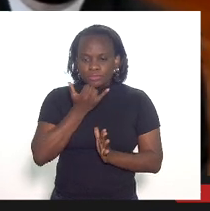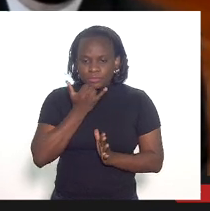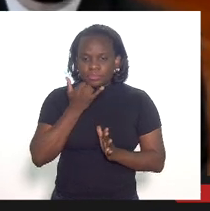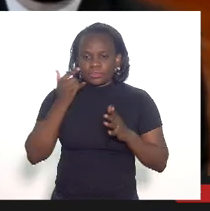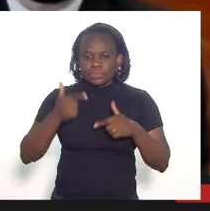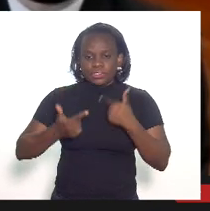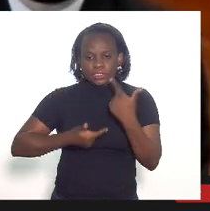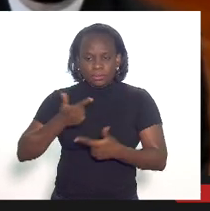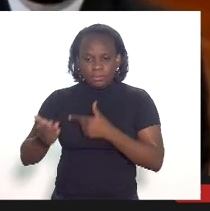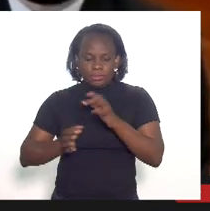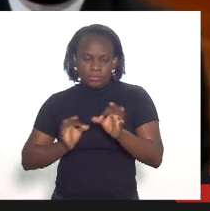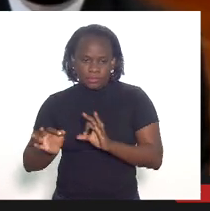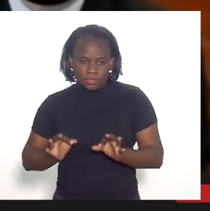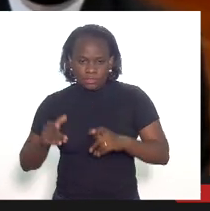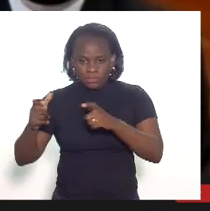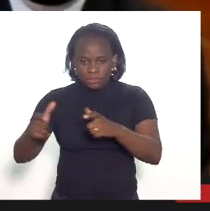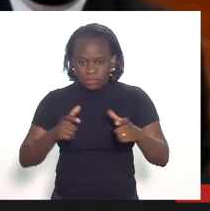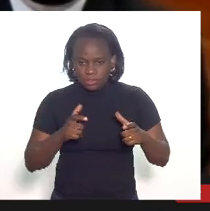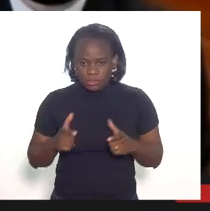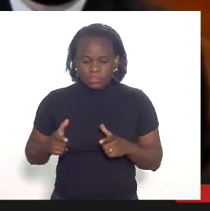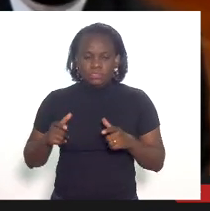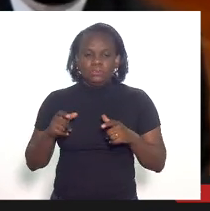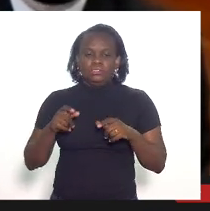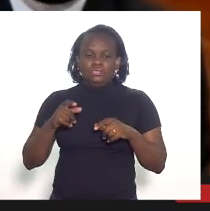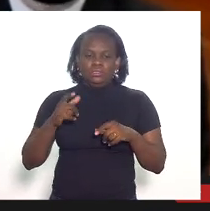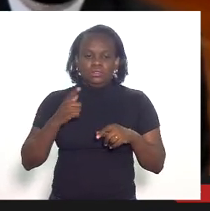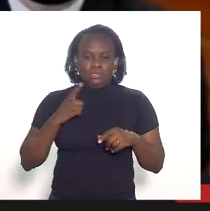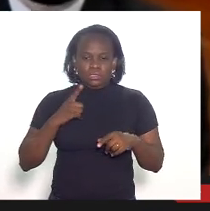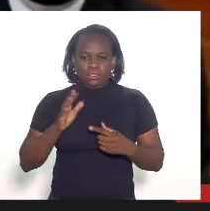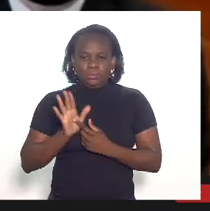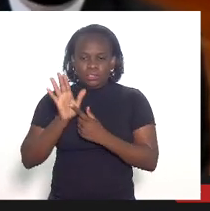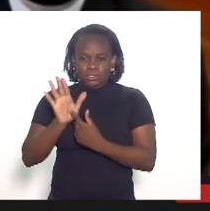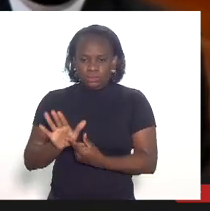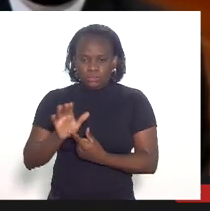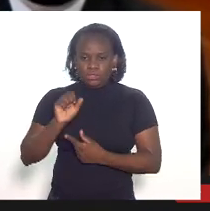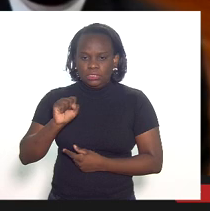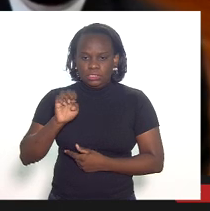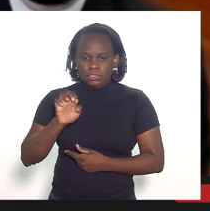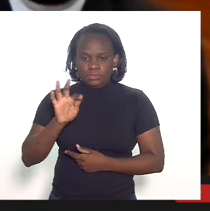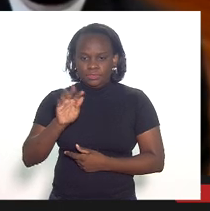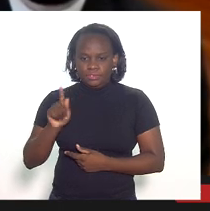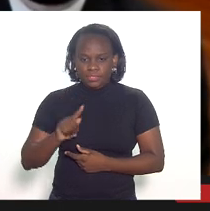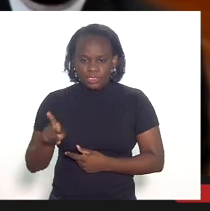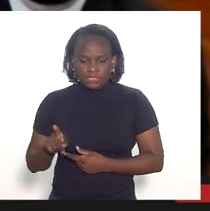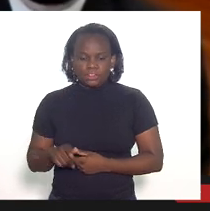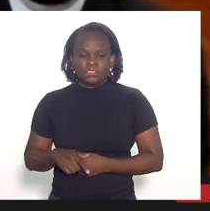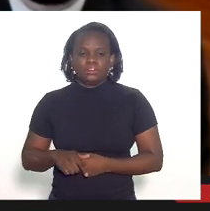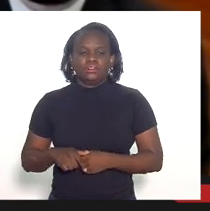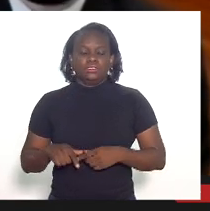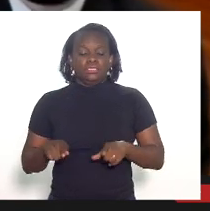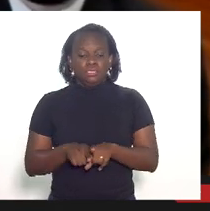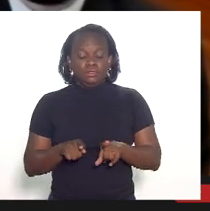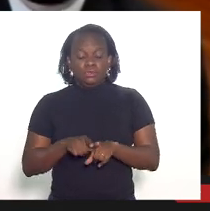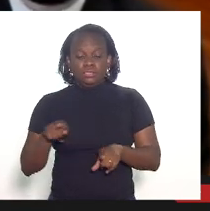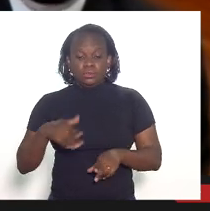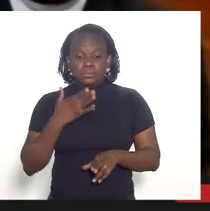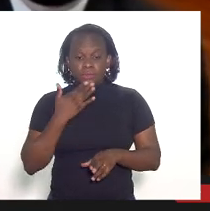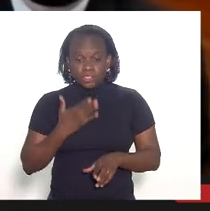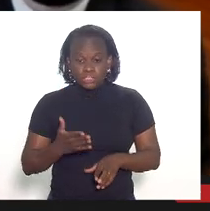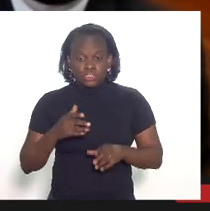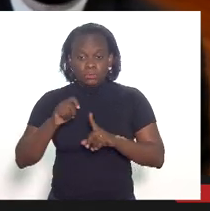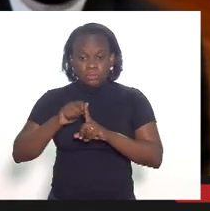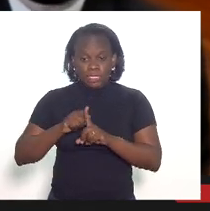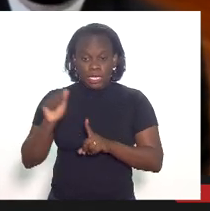trabalho os campos e as rubricas apresentadas pela CFAES nós só pedimos desde